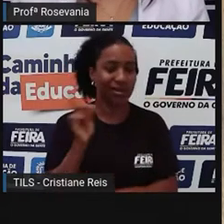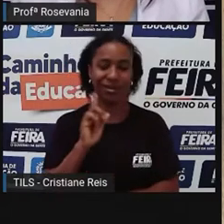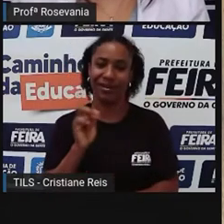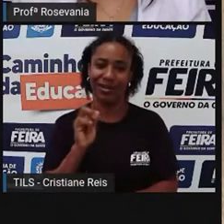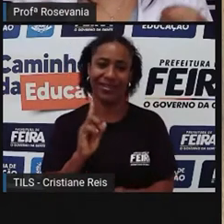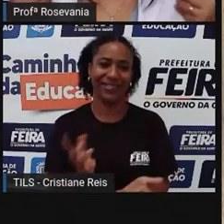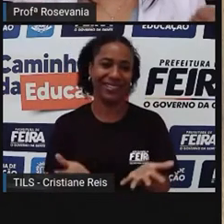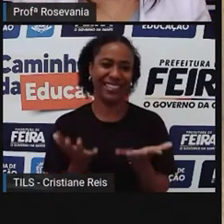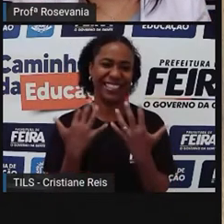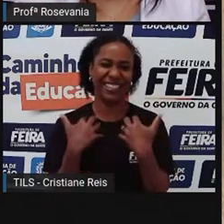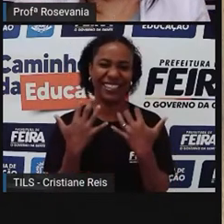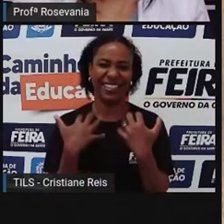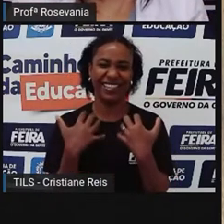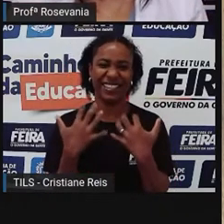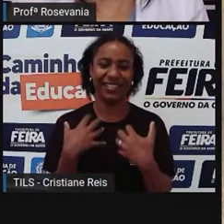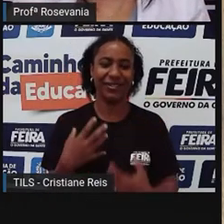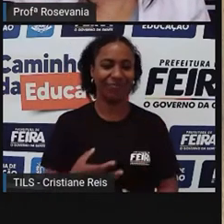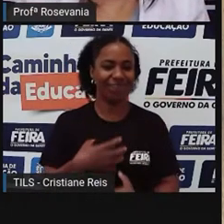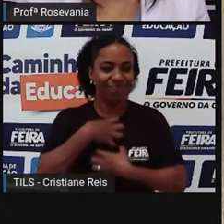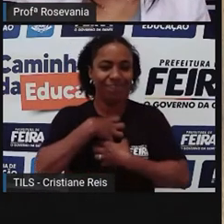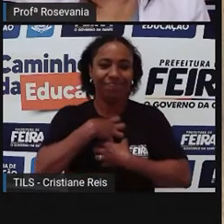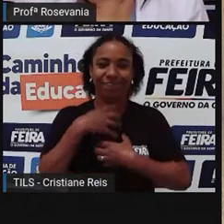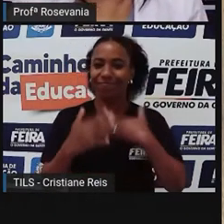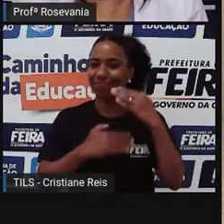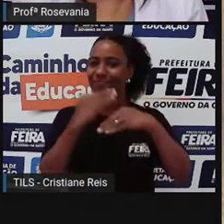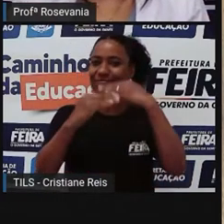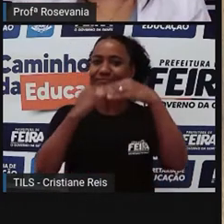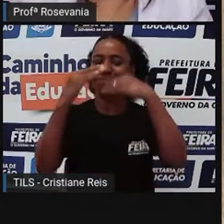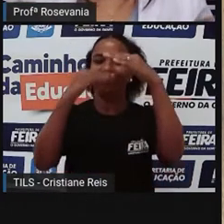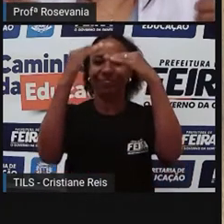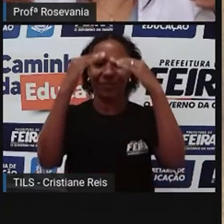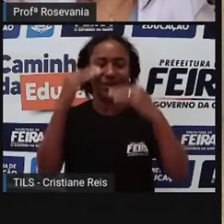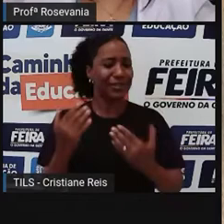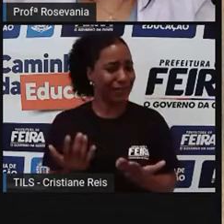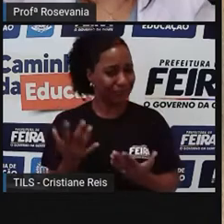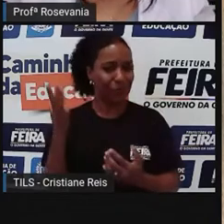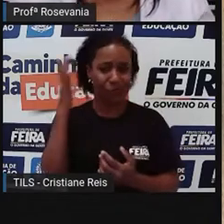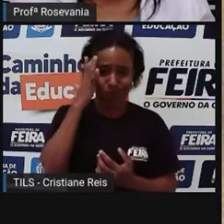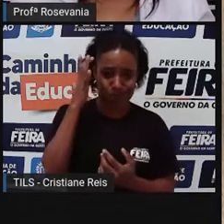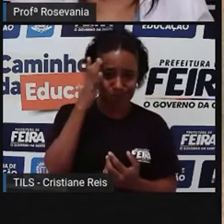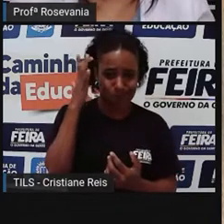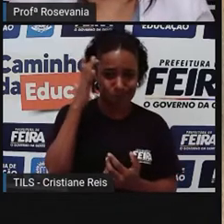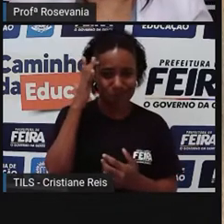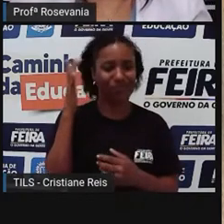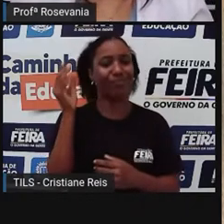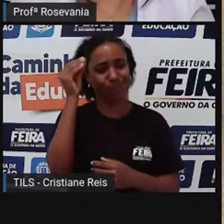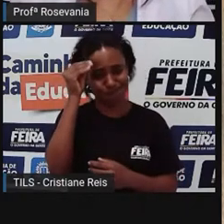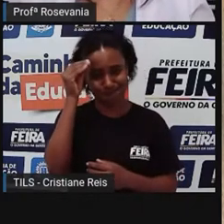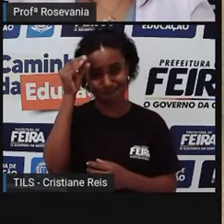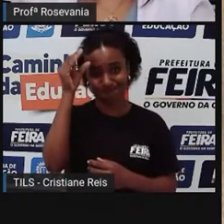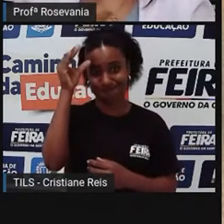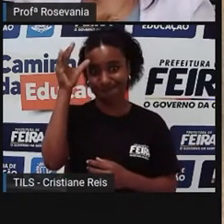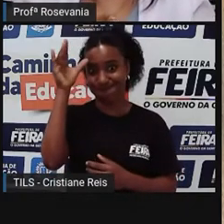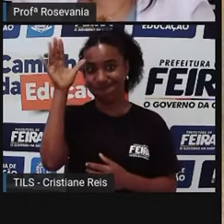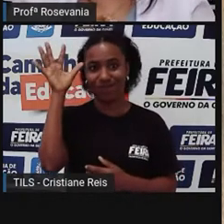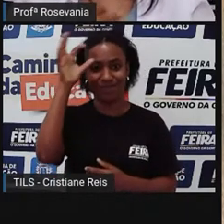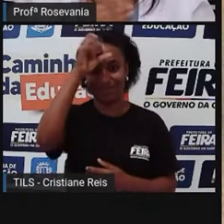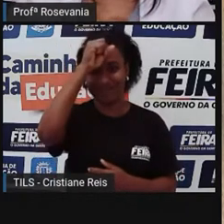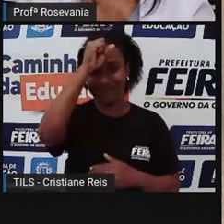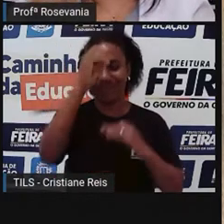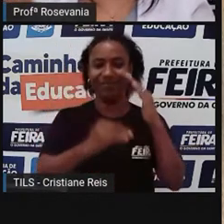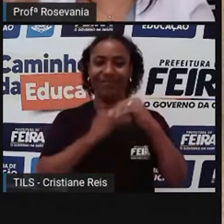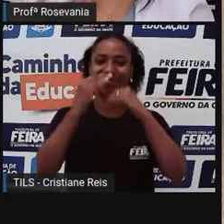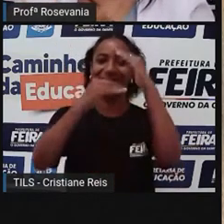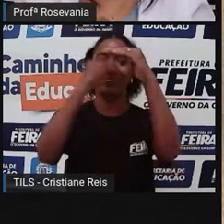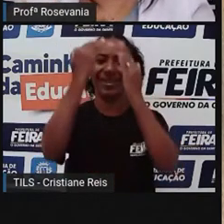a gente aprende a ser melhor com o outro, melhor consigo mesmo, a gente cresce, né, então, a gente precisa